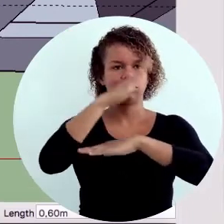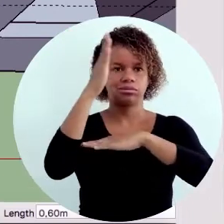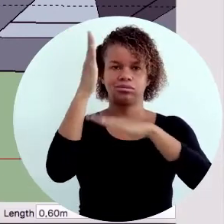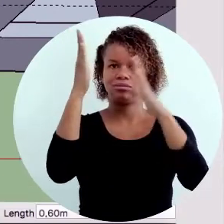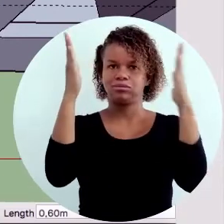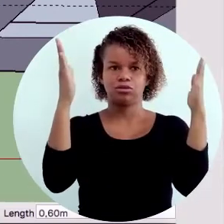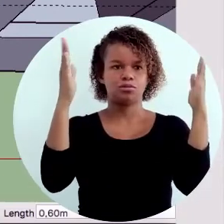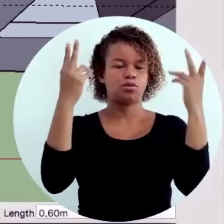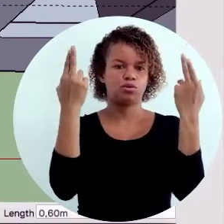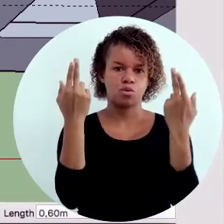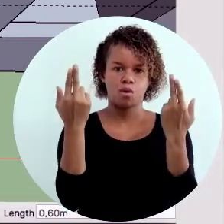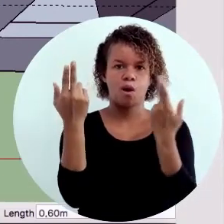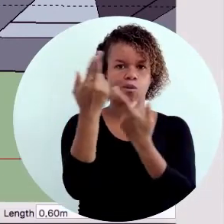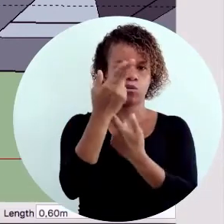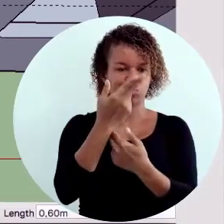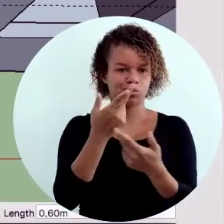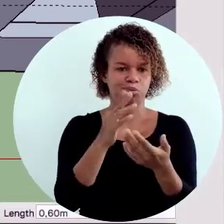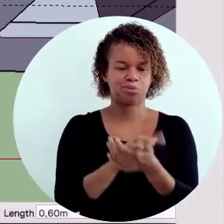altura da porta.